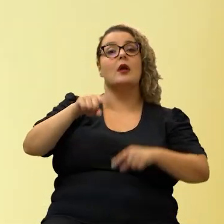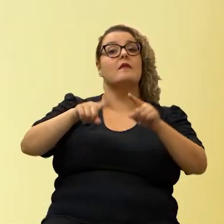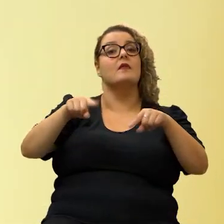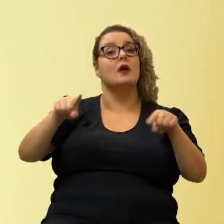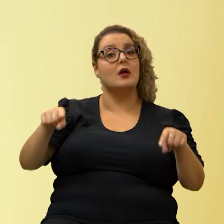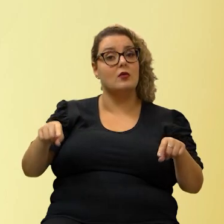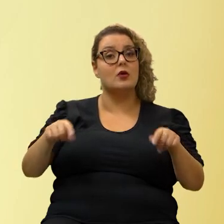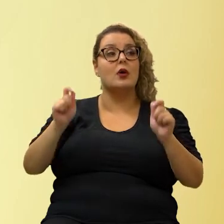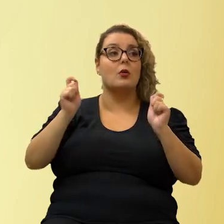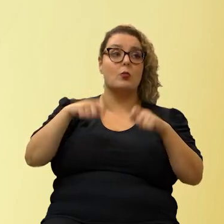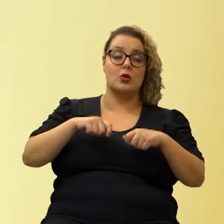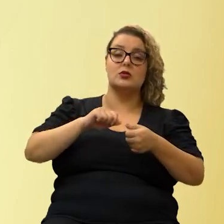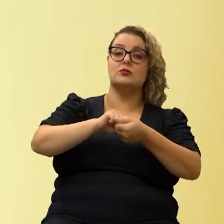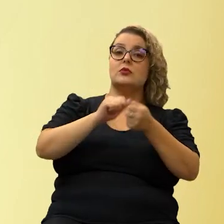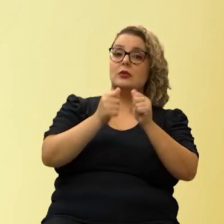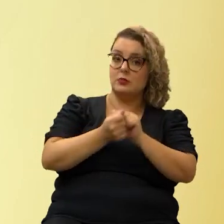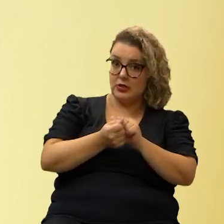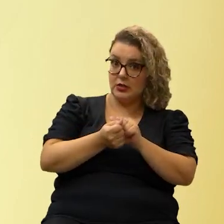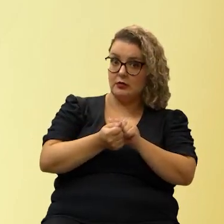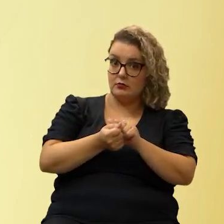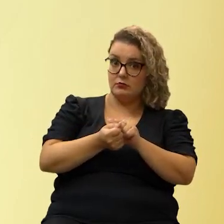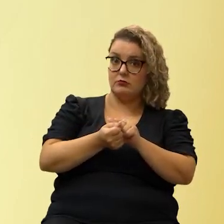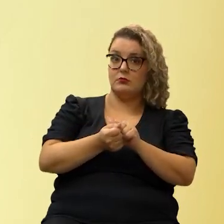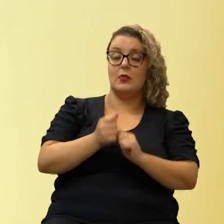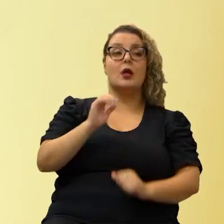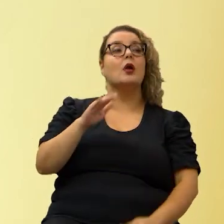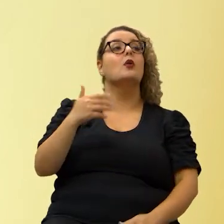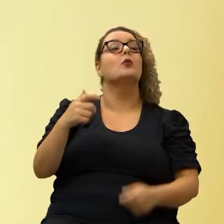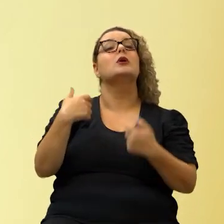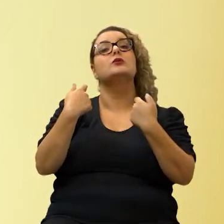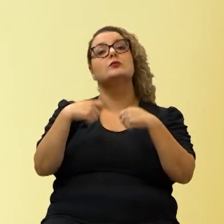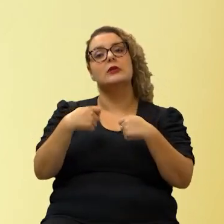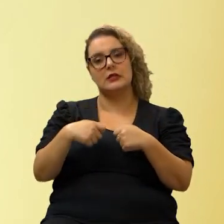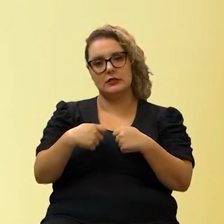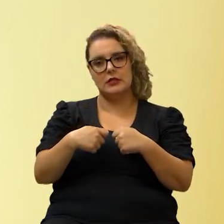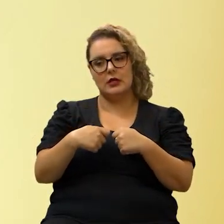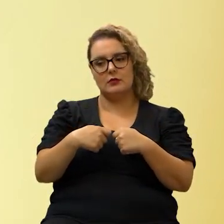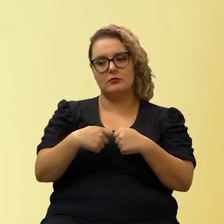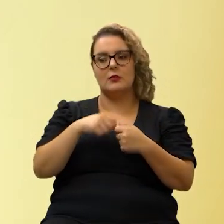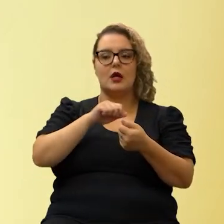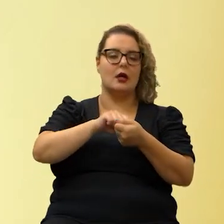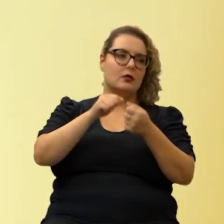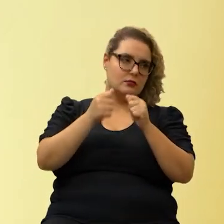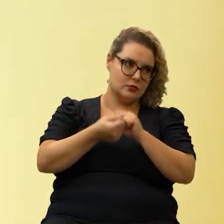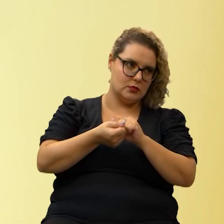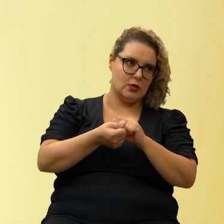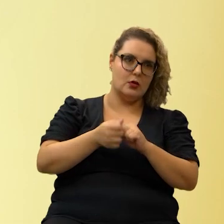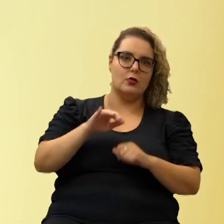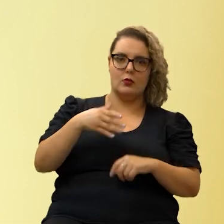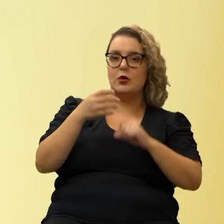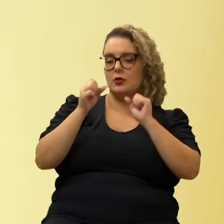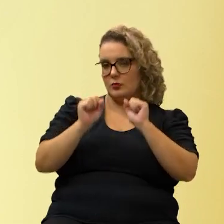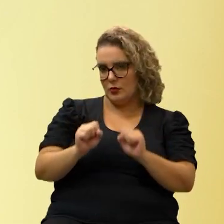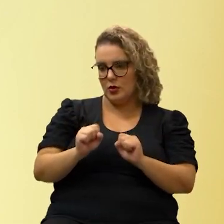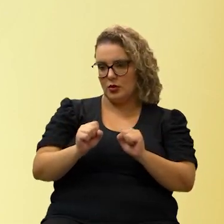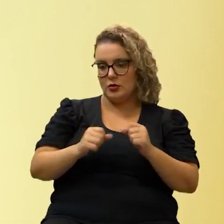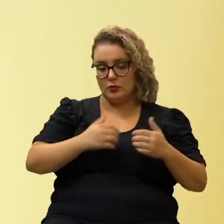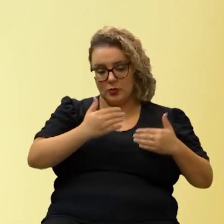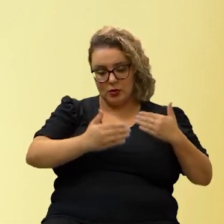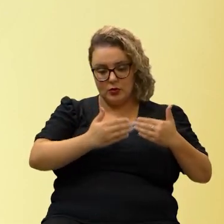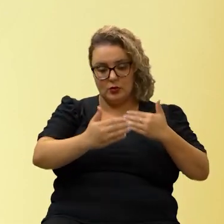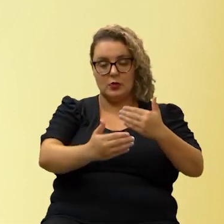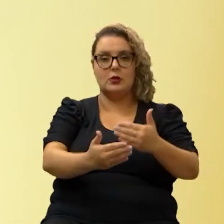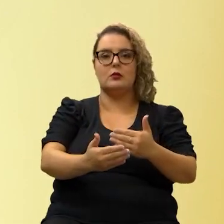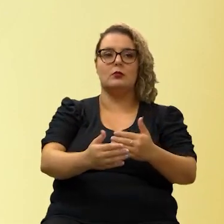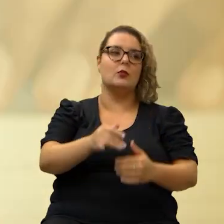variável que é possível ajustar e quando for necessário então ajustar onde é possível e ao longo do